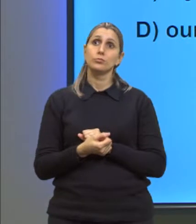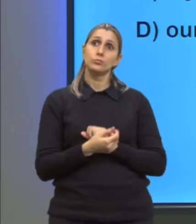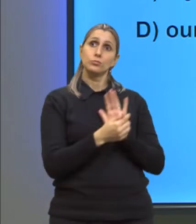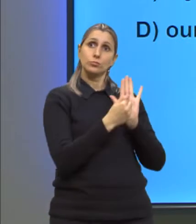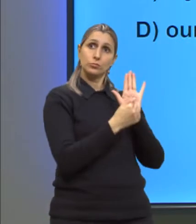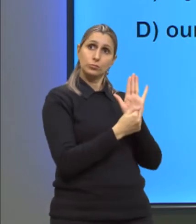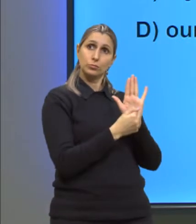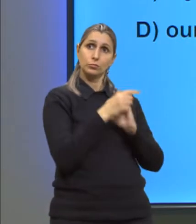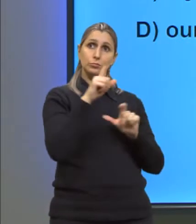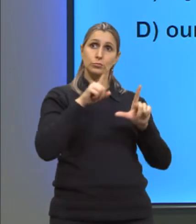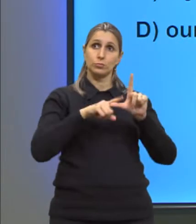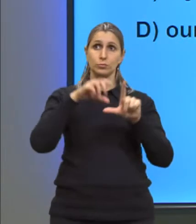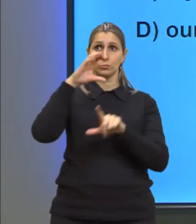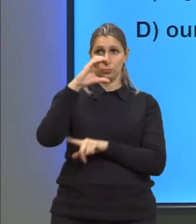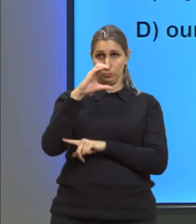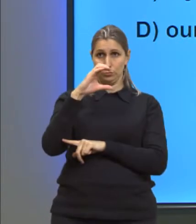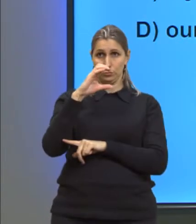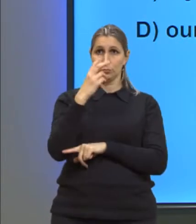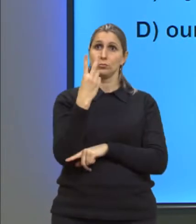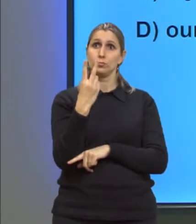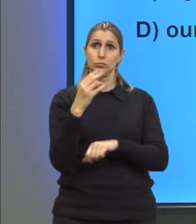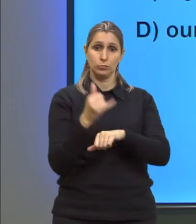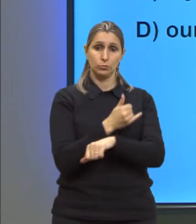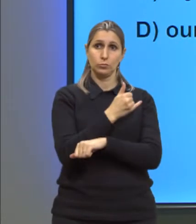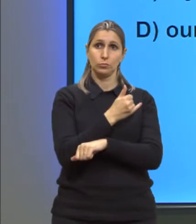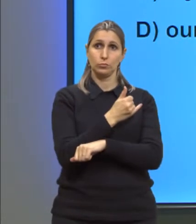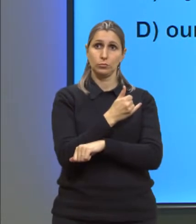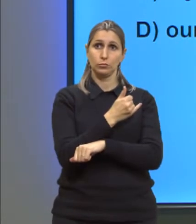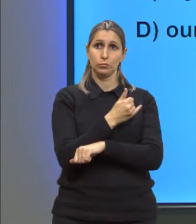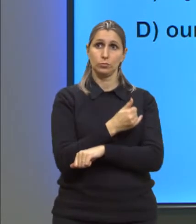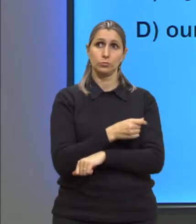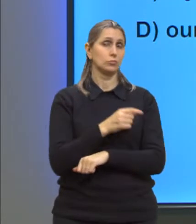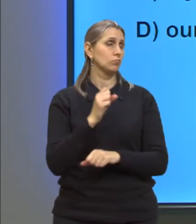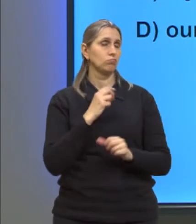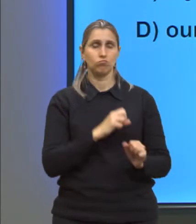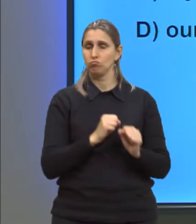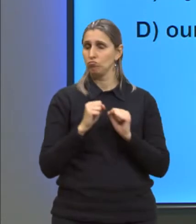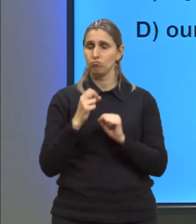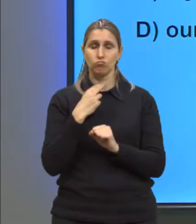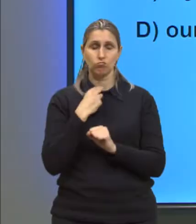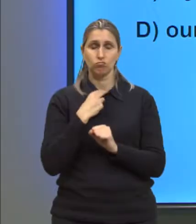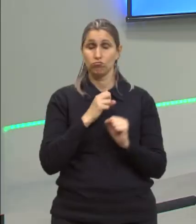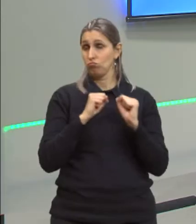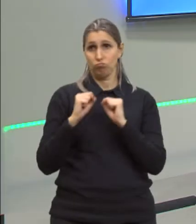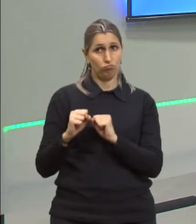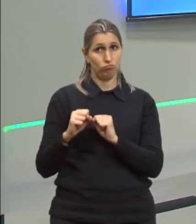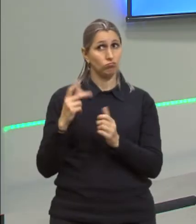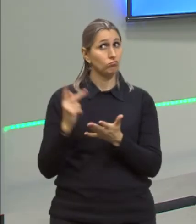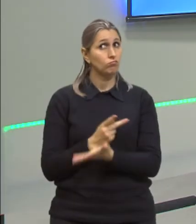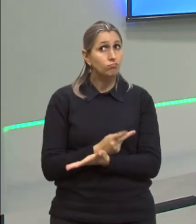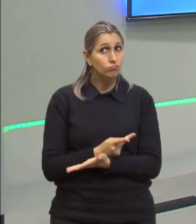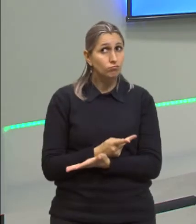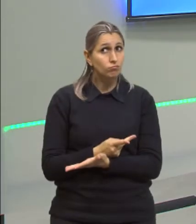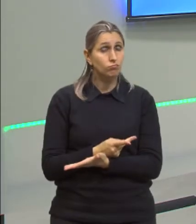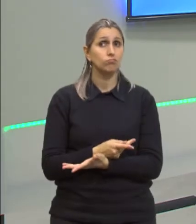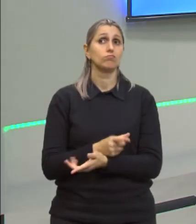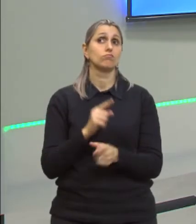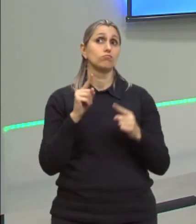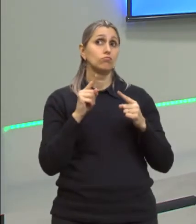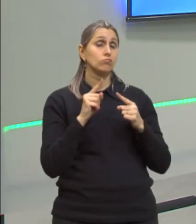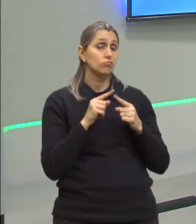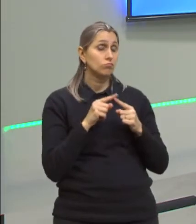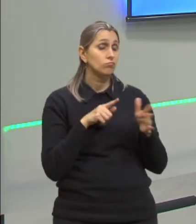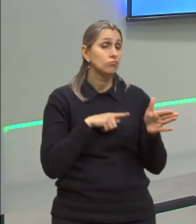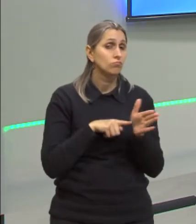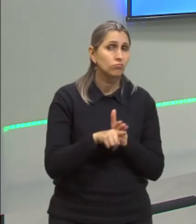platina e o chumbo, certo, gente? Não podemos mais errar esse tipo de questão, certo? Então, é um tipo de questão que a gente